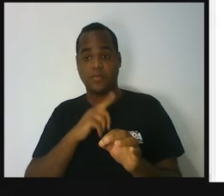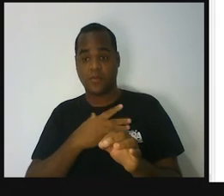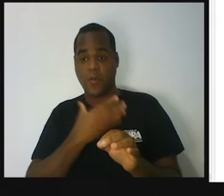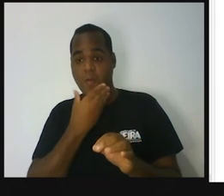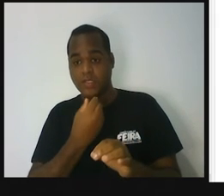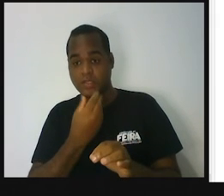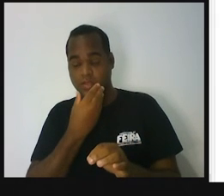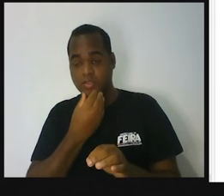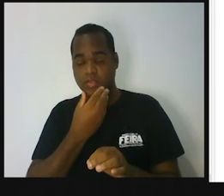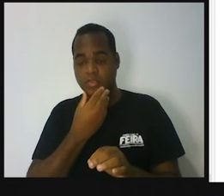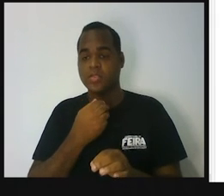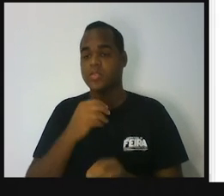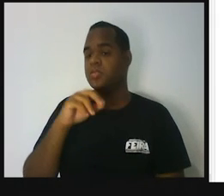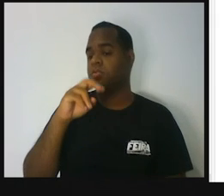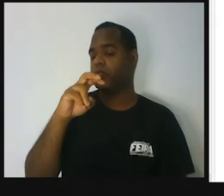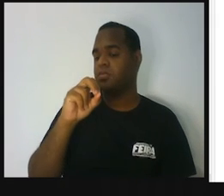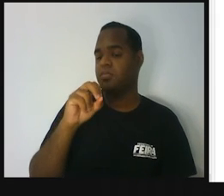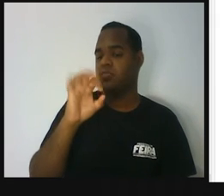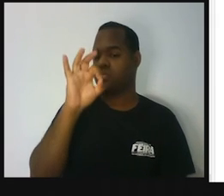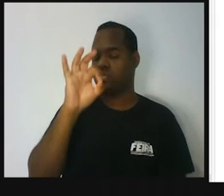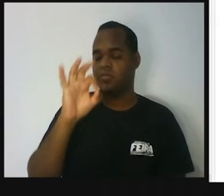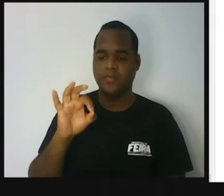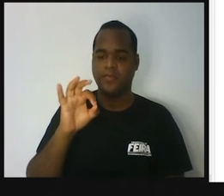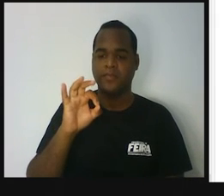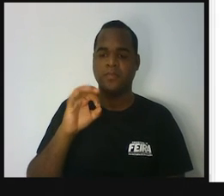é 50%.